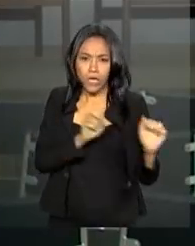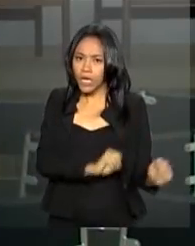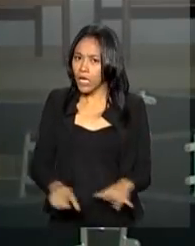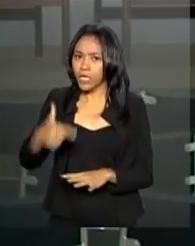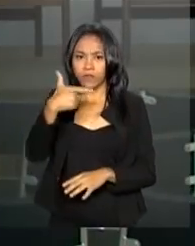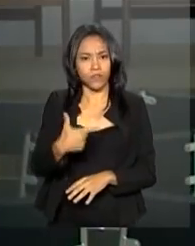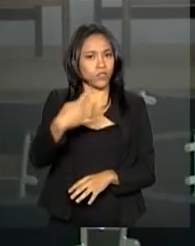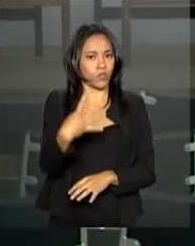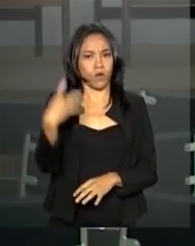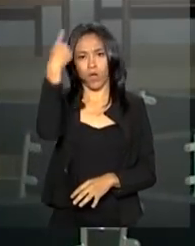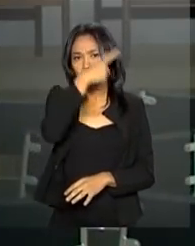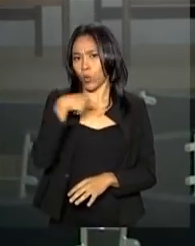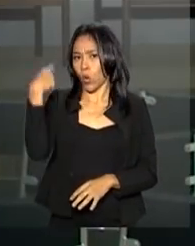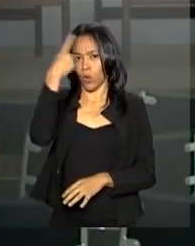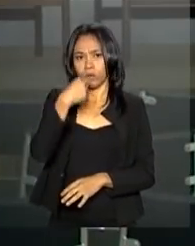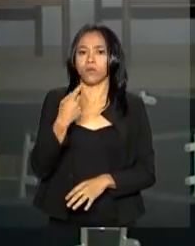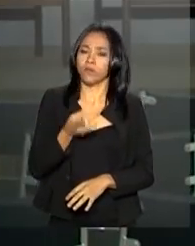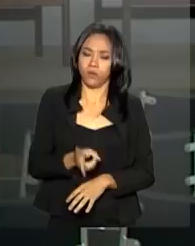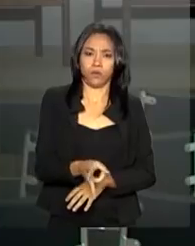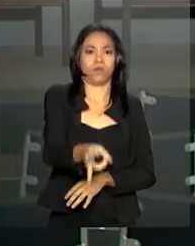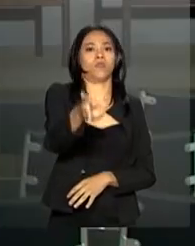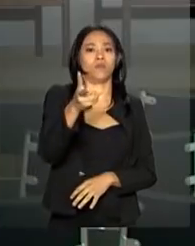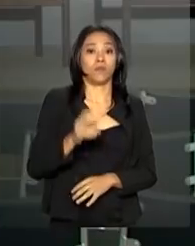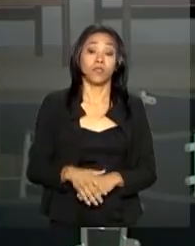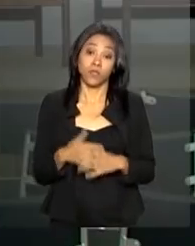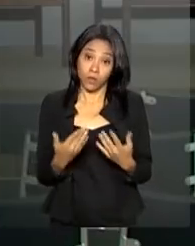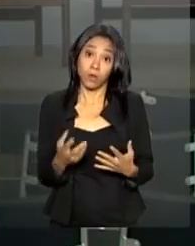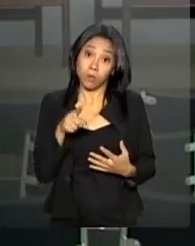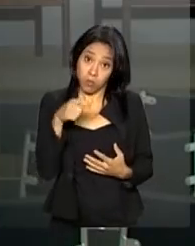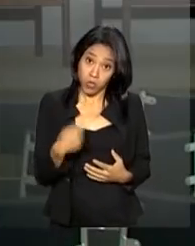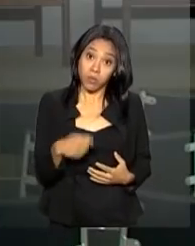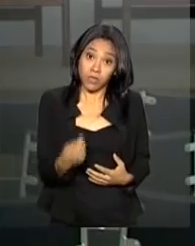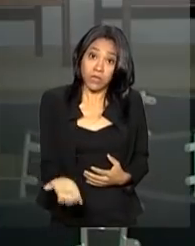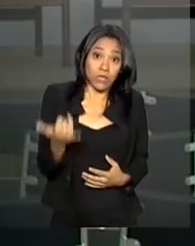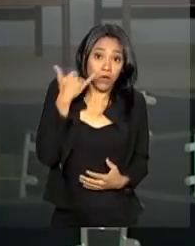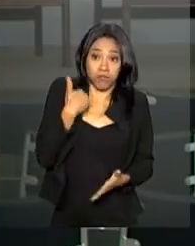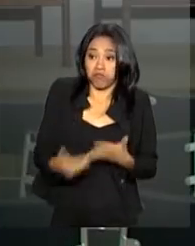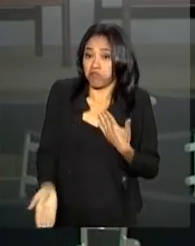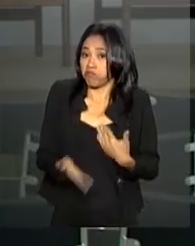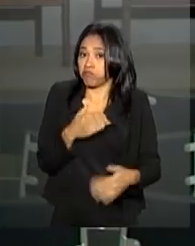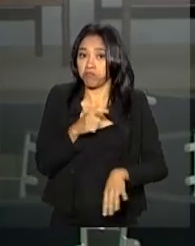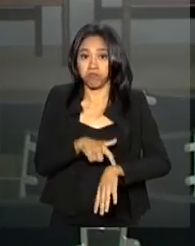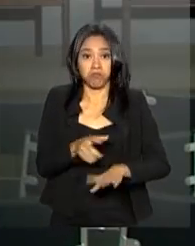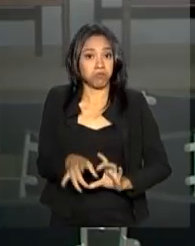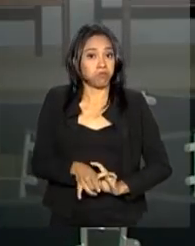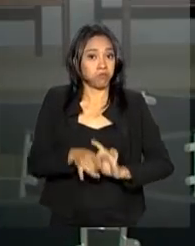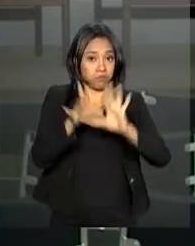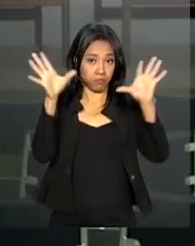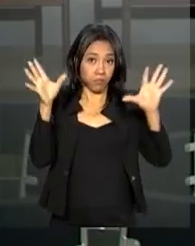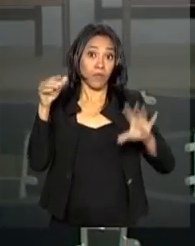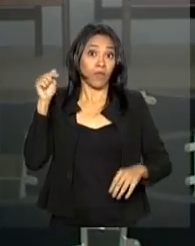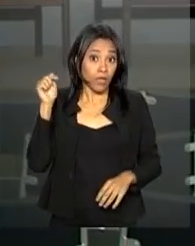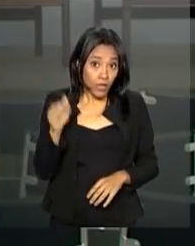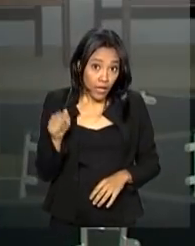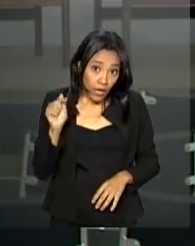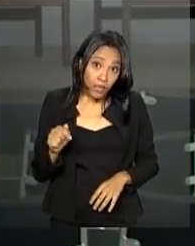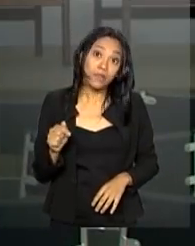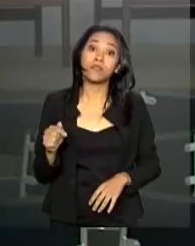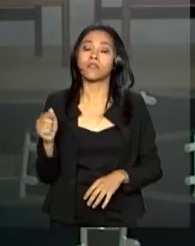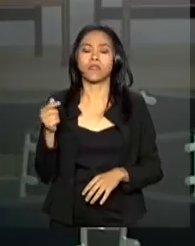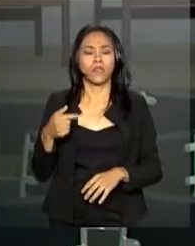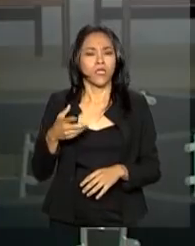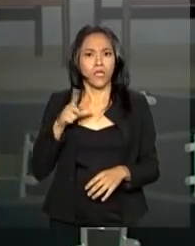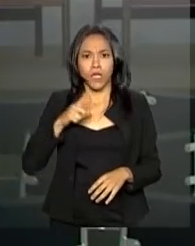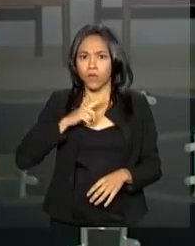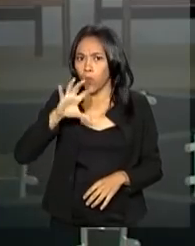horas, sem interrupção. Então, se for necessário, pode ligar a qualquer momento. E ela bateu recorde de chamadas em